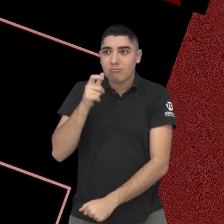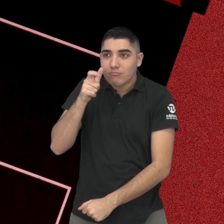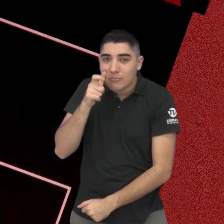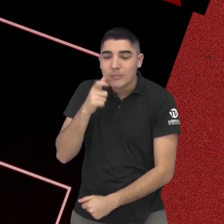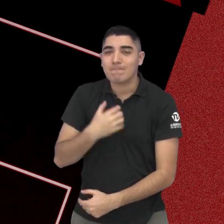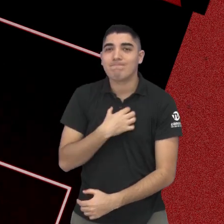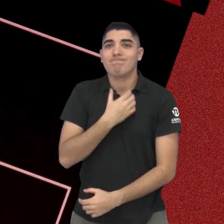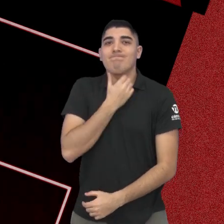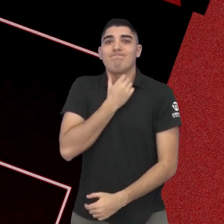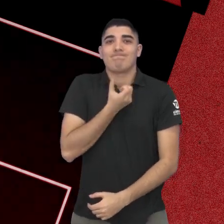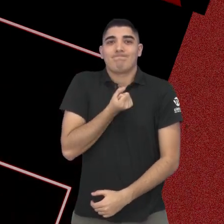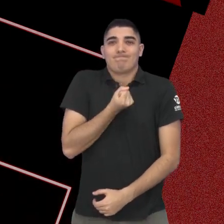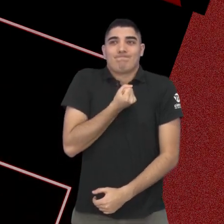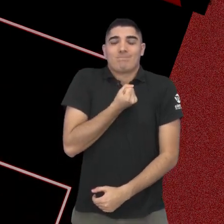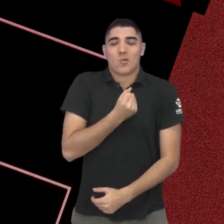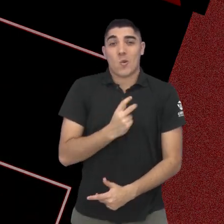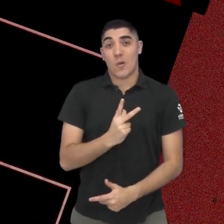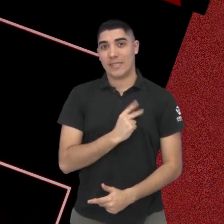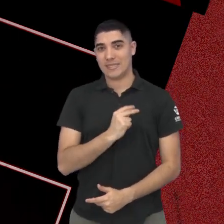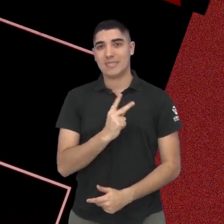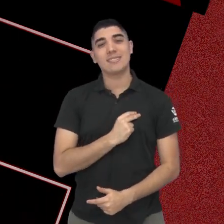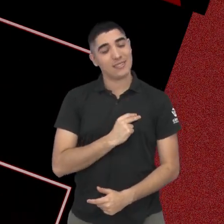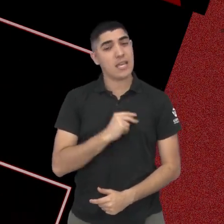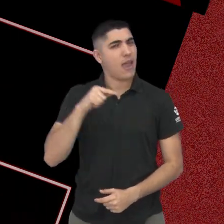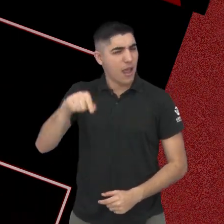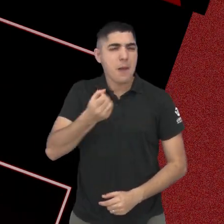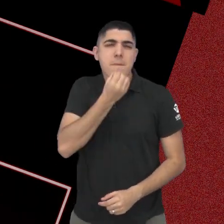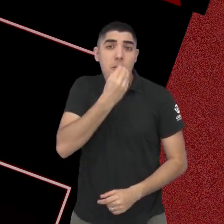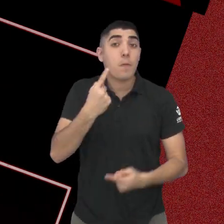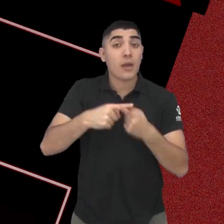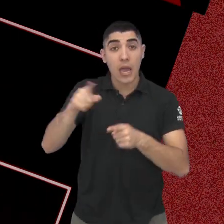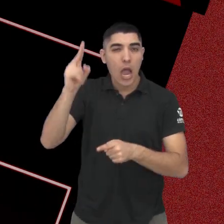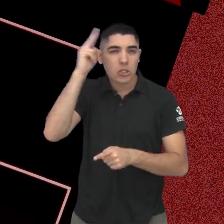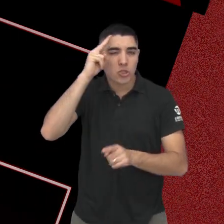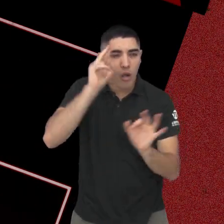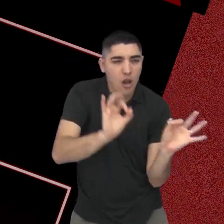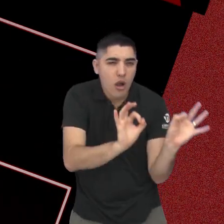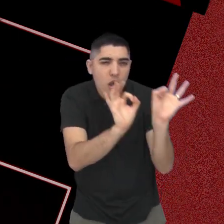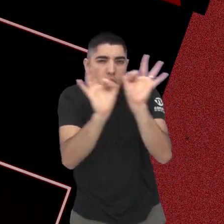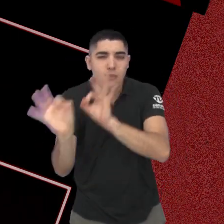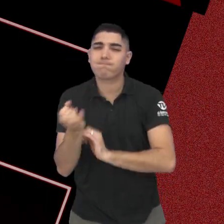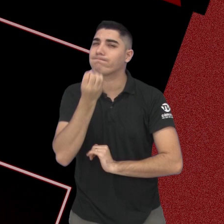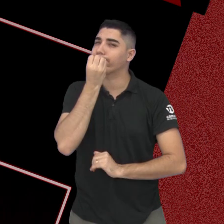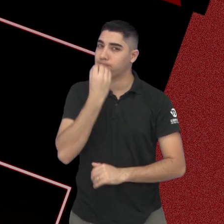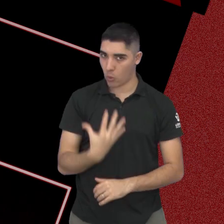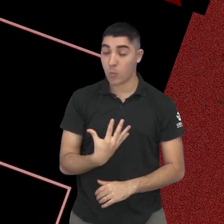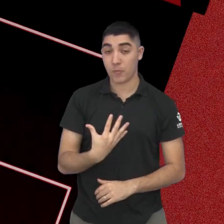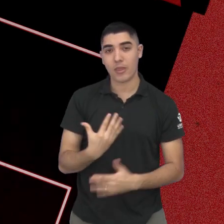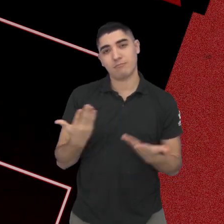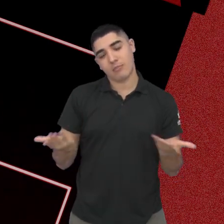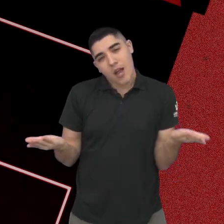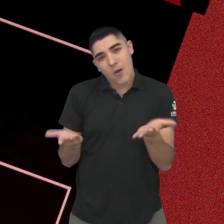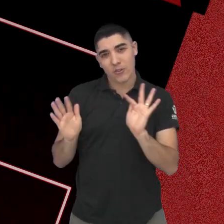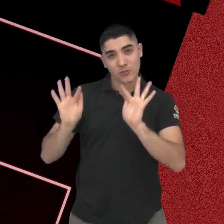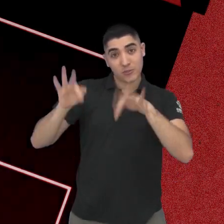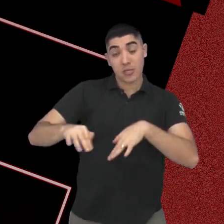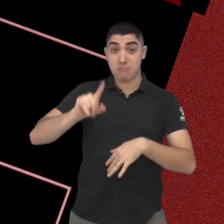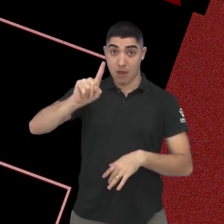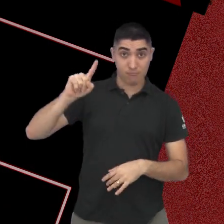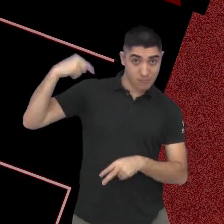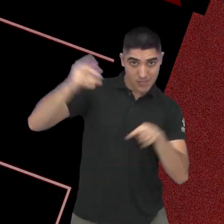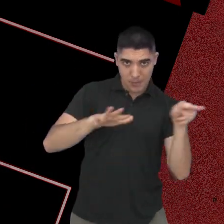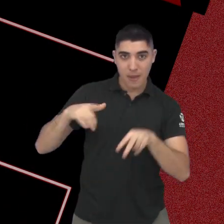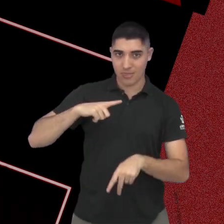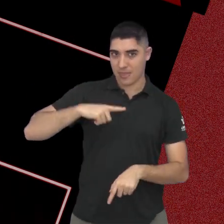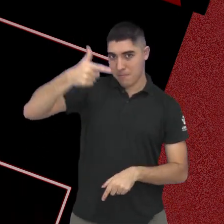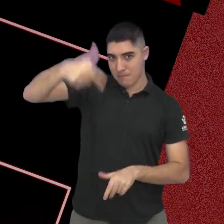você fica com um nó na garganta, mas vale muito a pena, porque a história e o roteiro são muito bem construídos. Eu fico por aqui. Mais